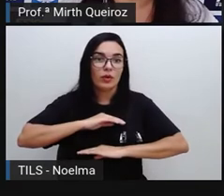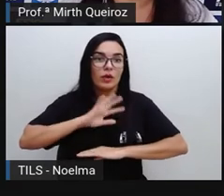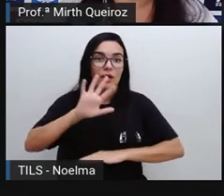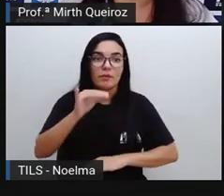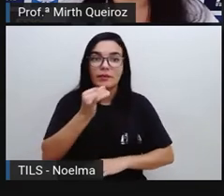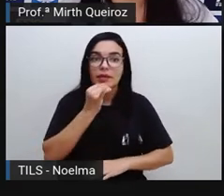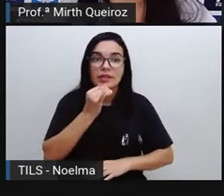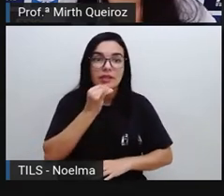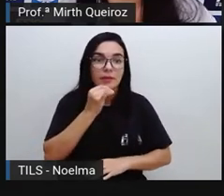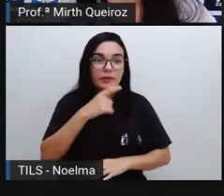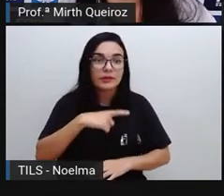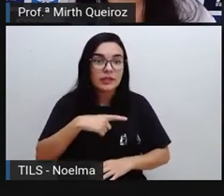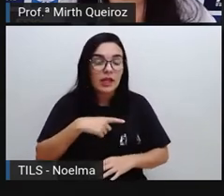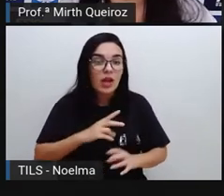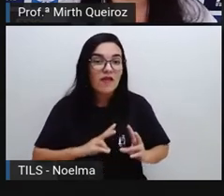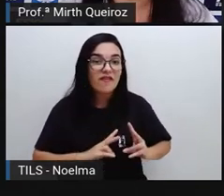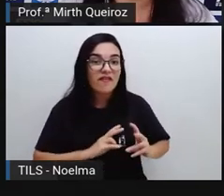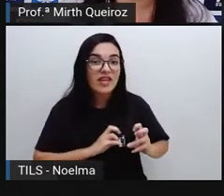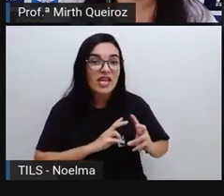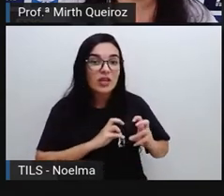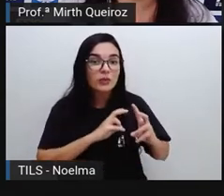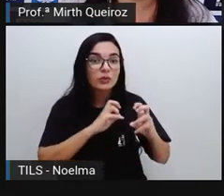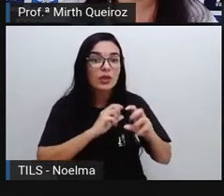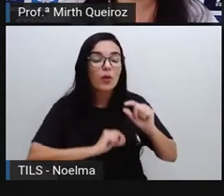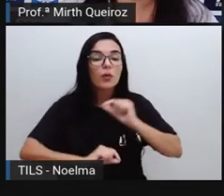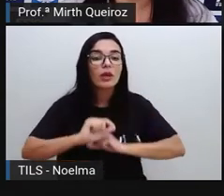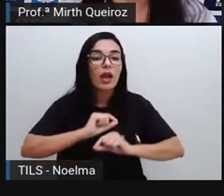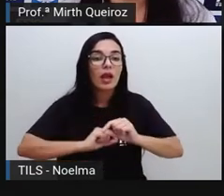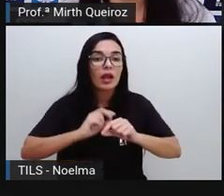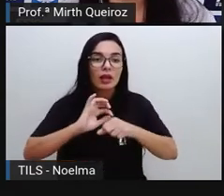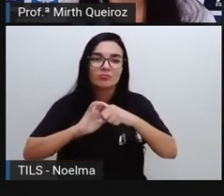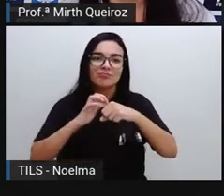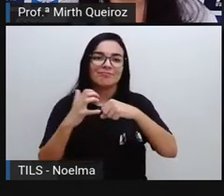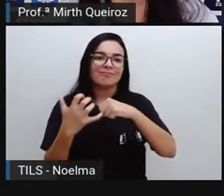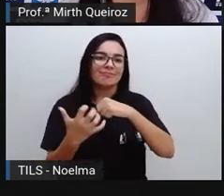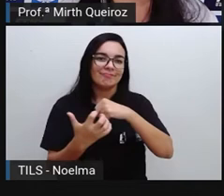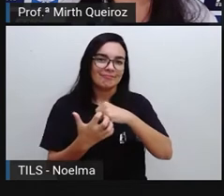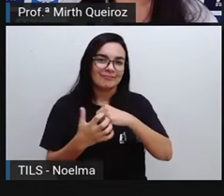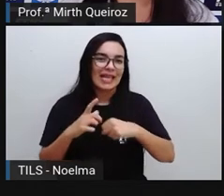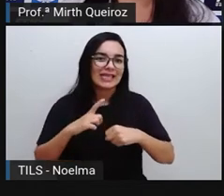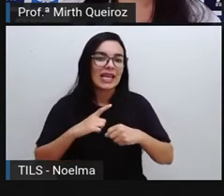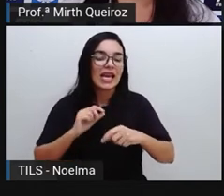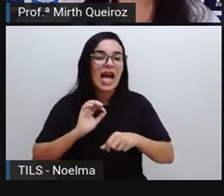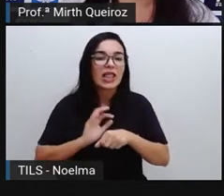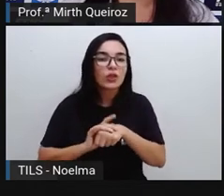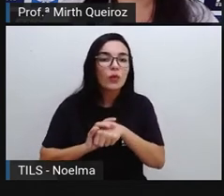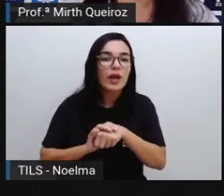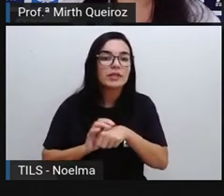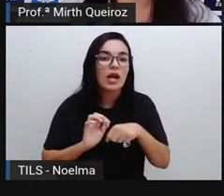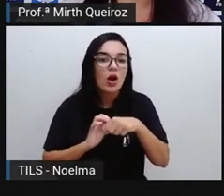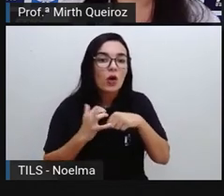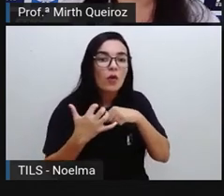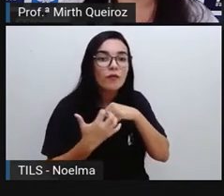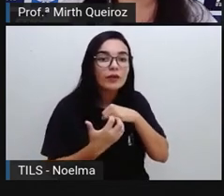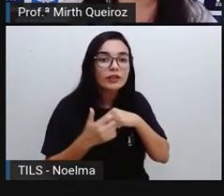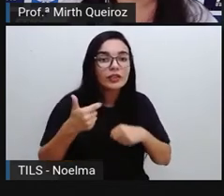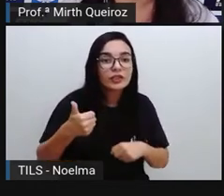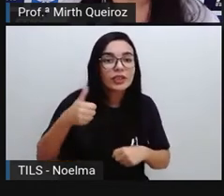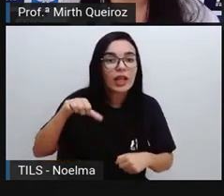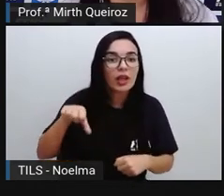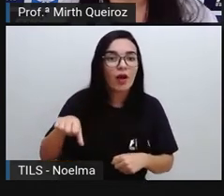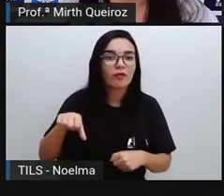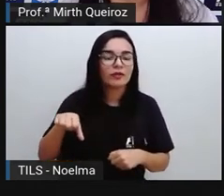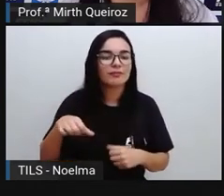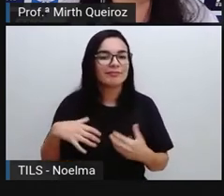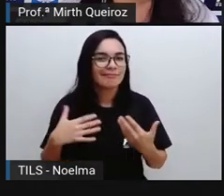coronavírus, o Covid-19, né? Que é causada pelo vírus coronavírus. Nós temos doenças causadas por bactérias, que é o caso de